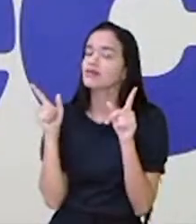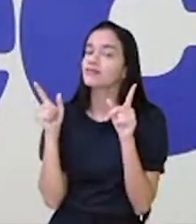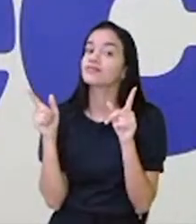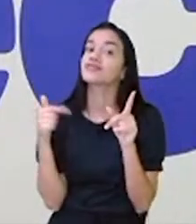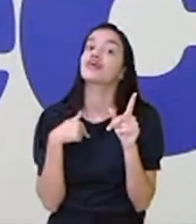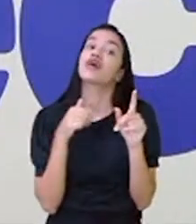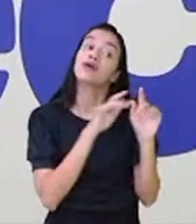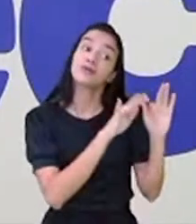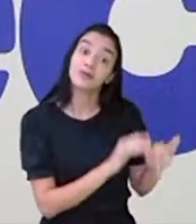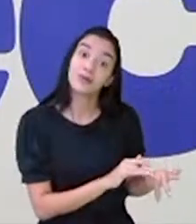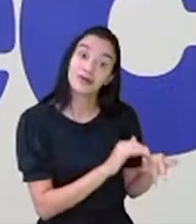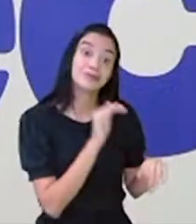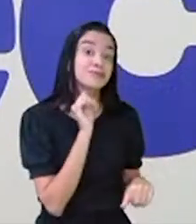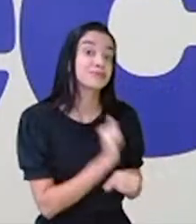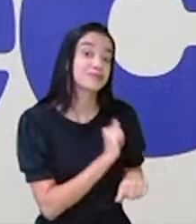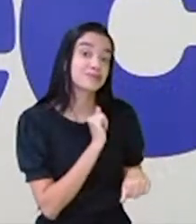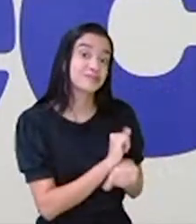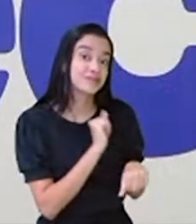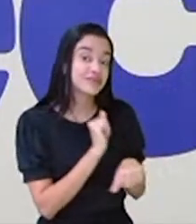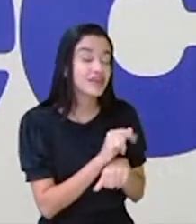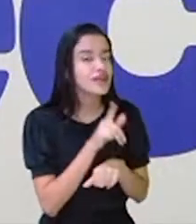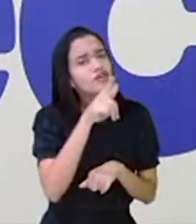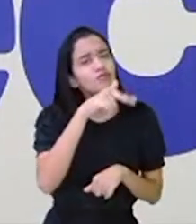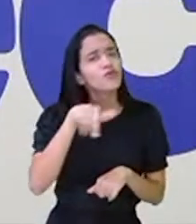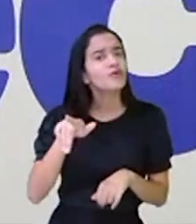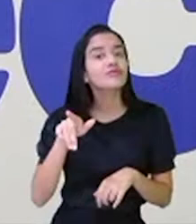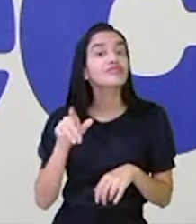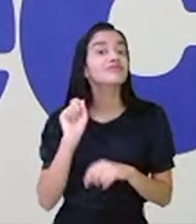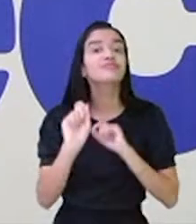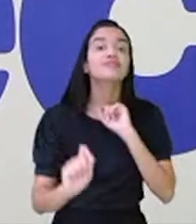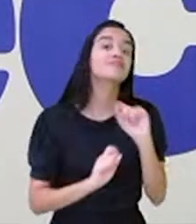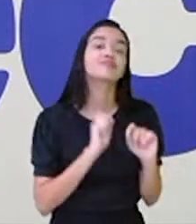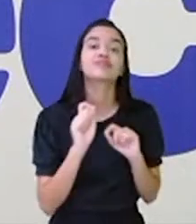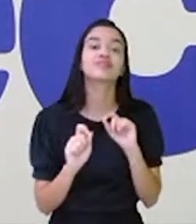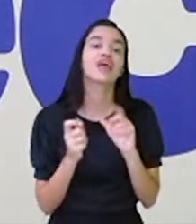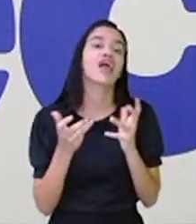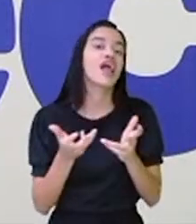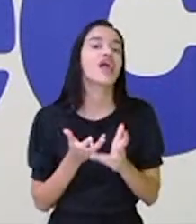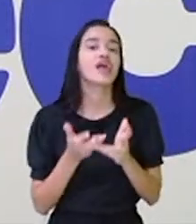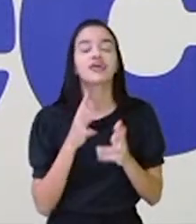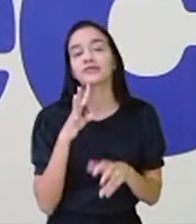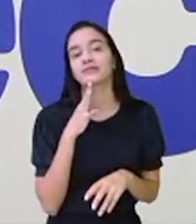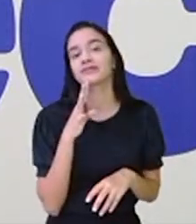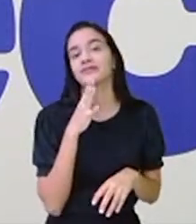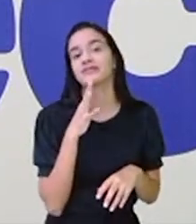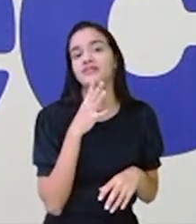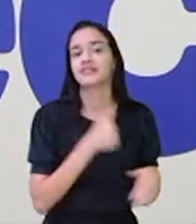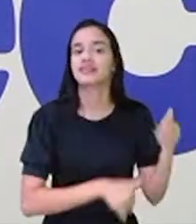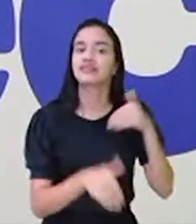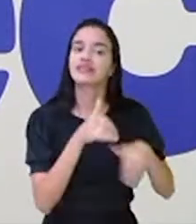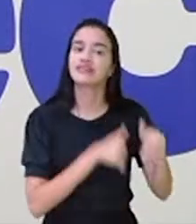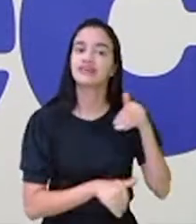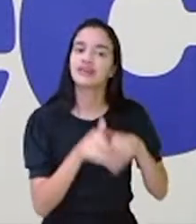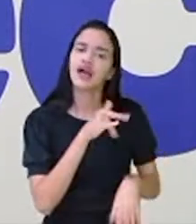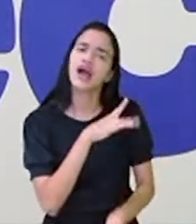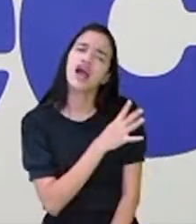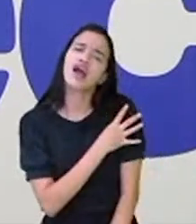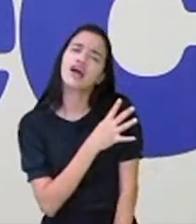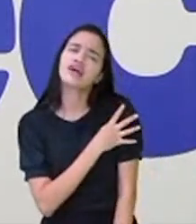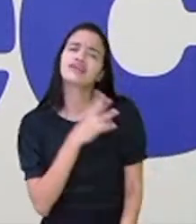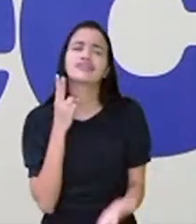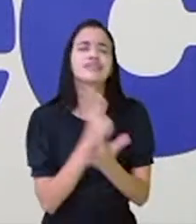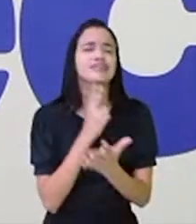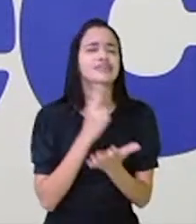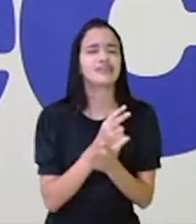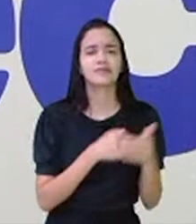Estou aqui aguardando, Chete. Cadê vocês, pessoal? Quero conhecer a participação. Dizem que o 4º ano está sempre